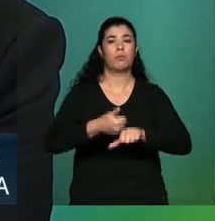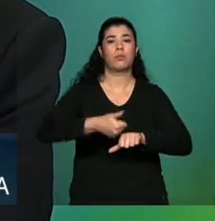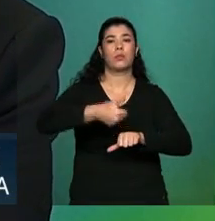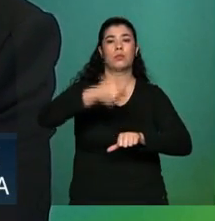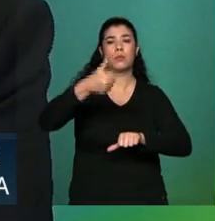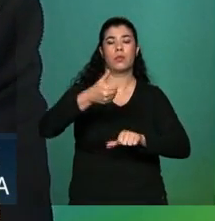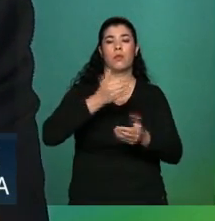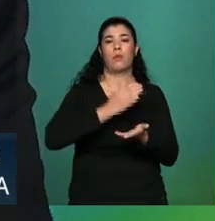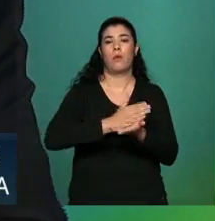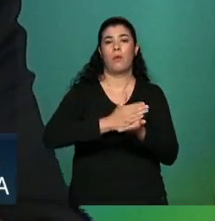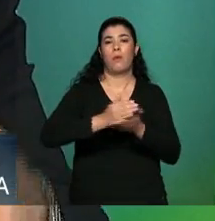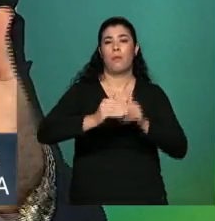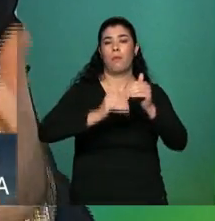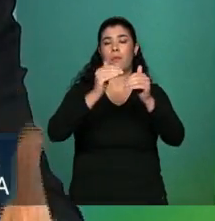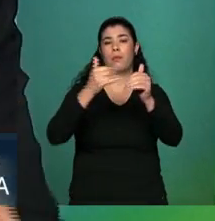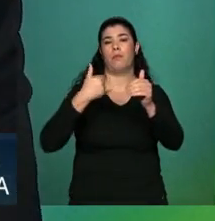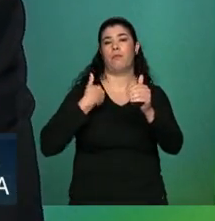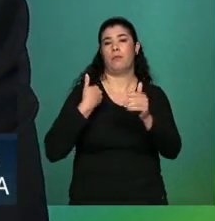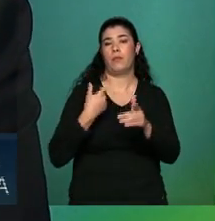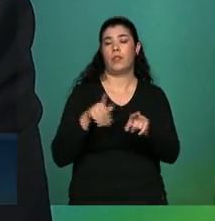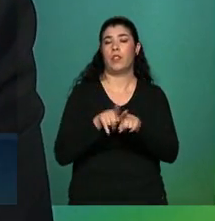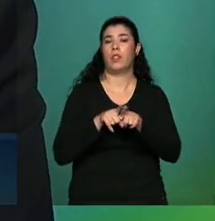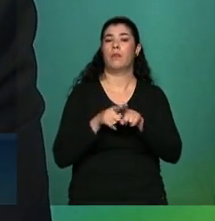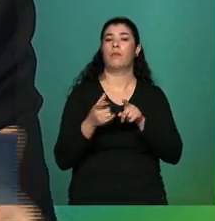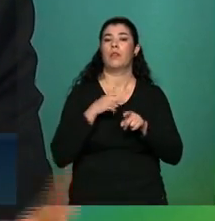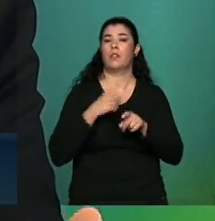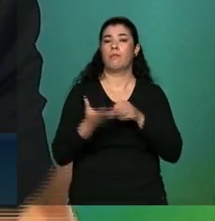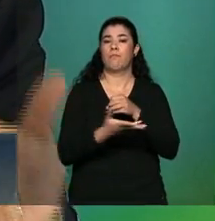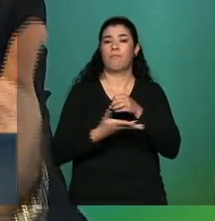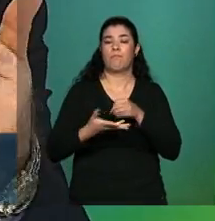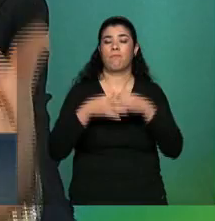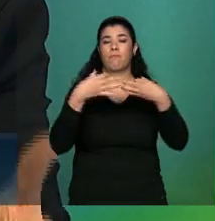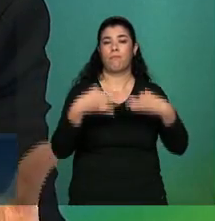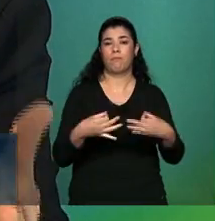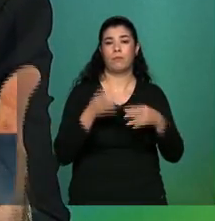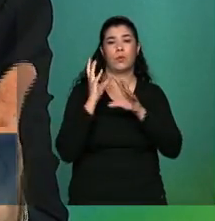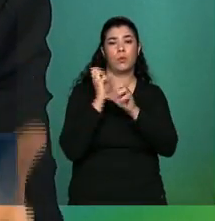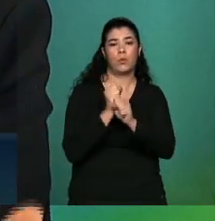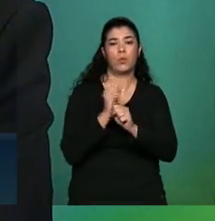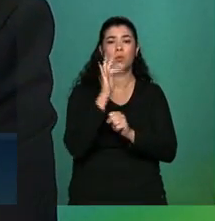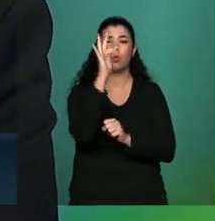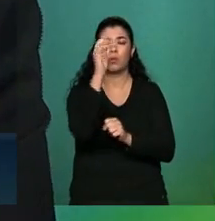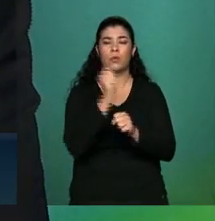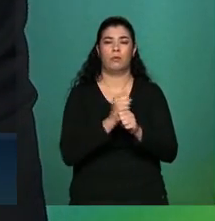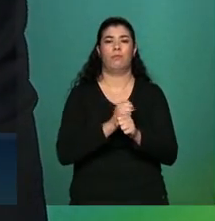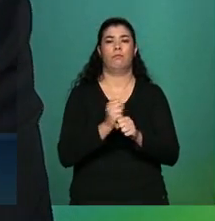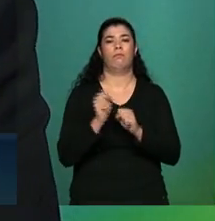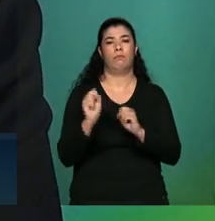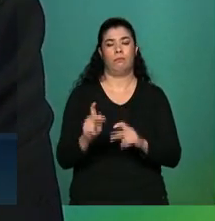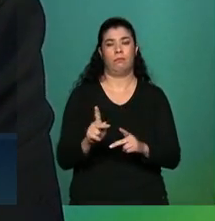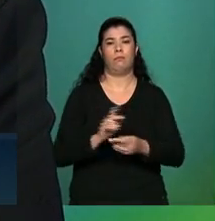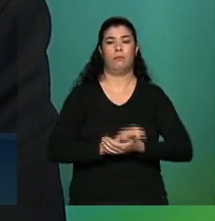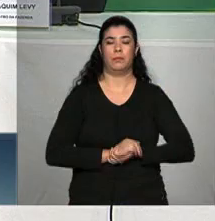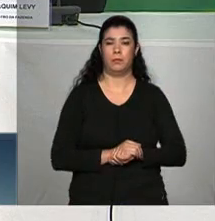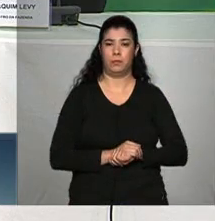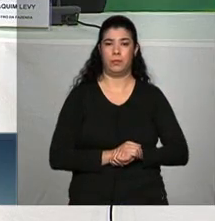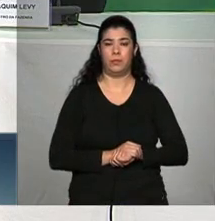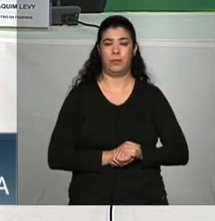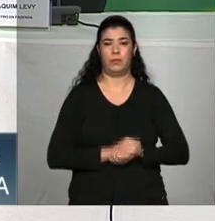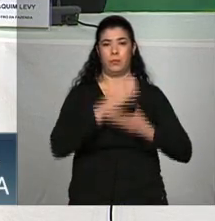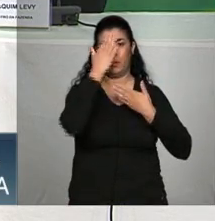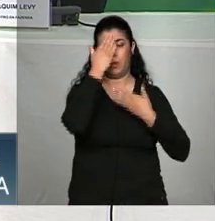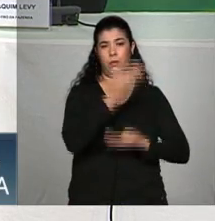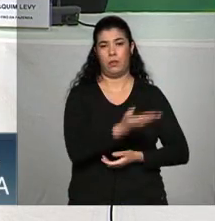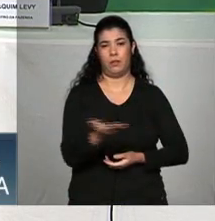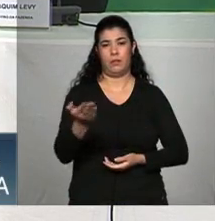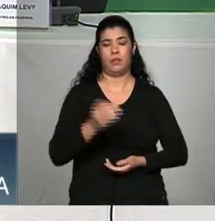progressividade garantindo sustentabilidade no médio prazo no longo prazo para a previdência social é isso muito